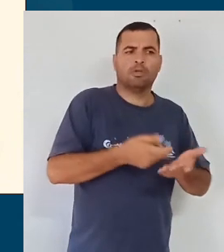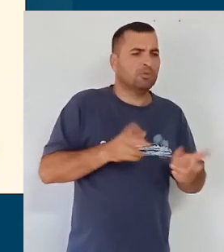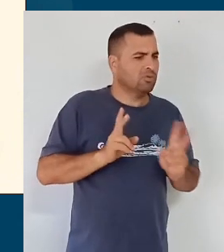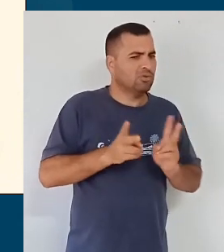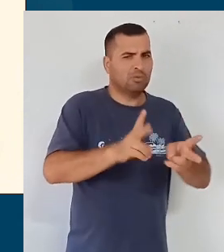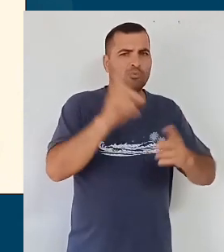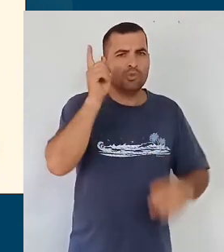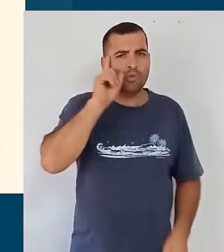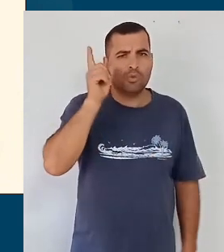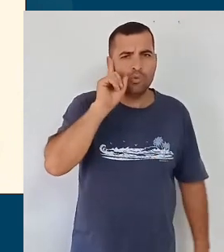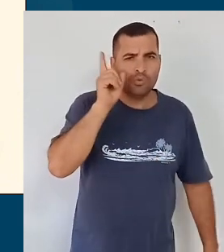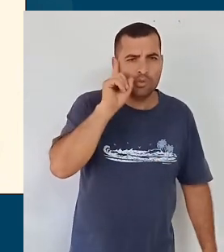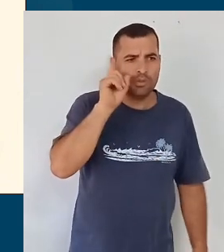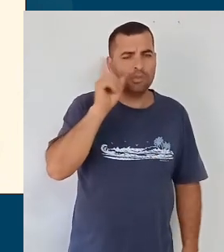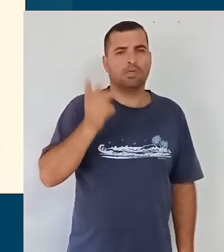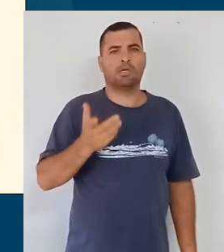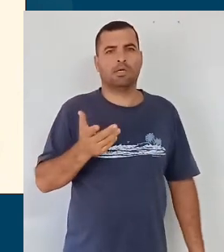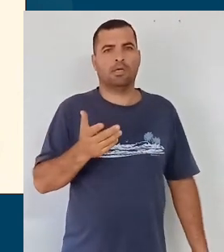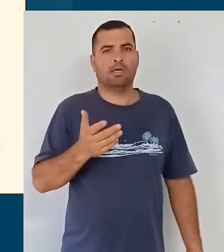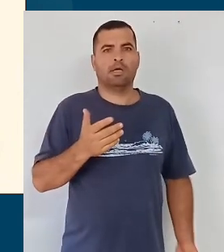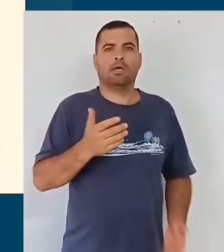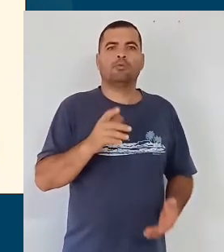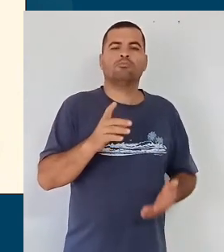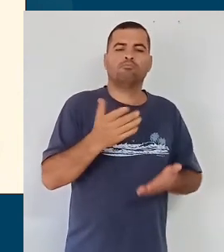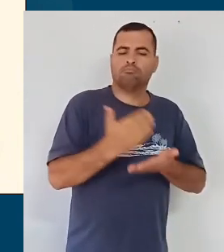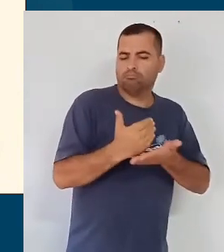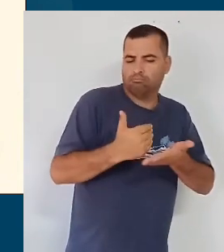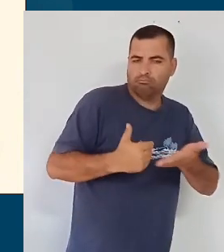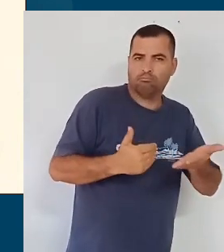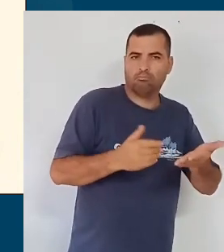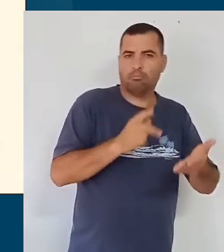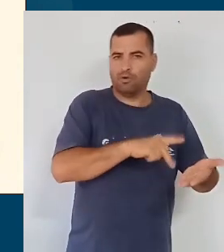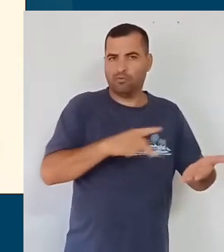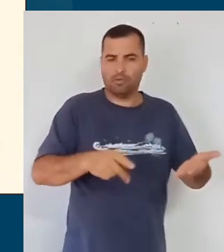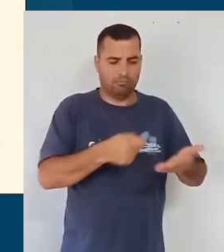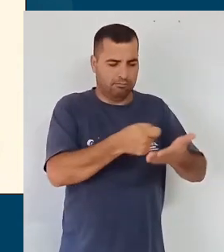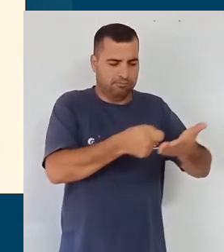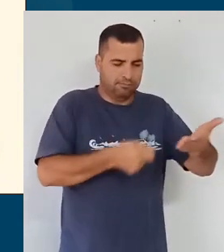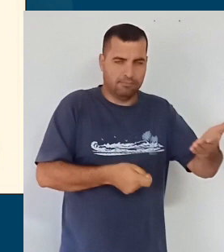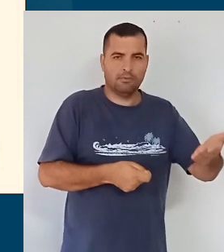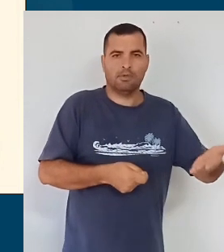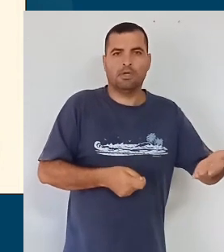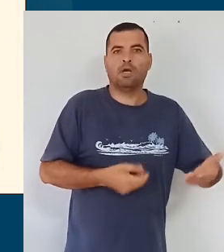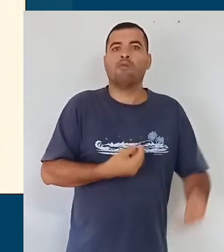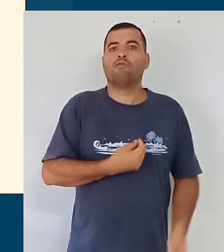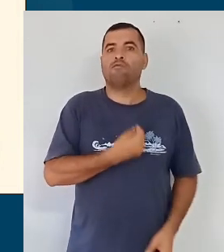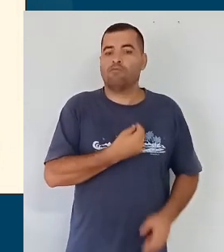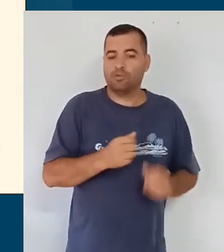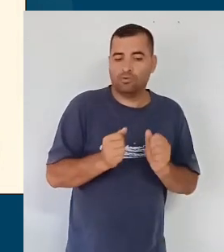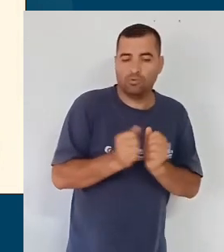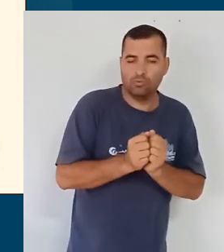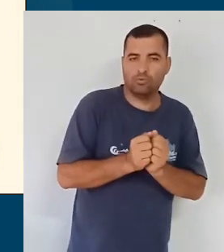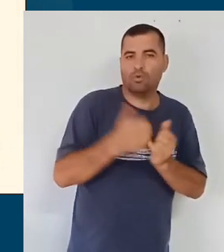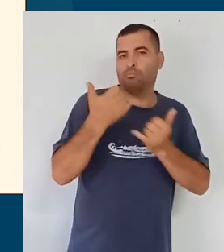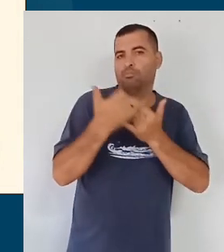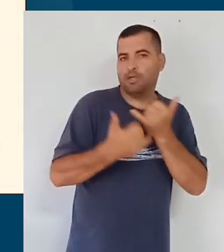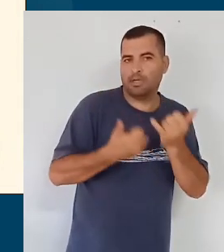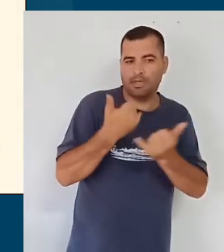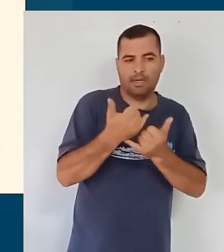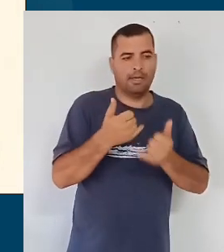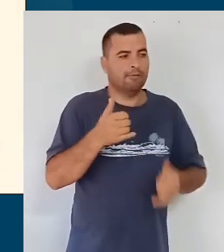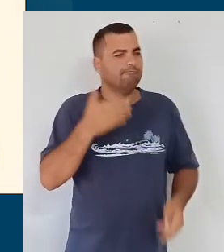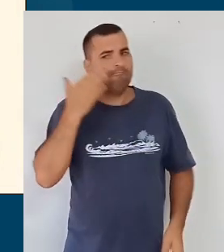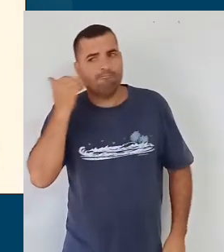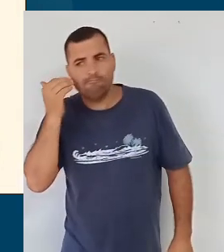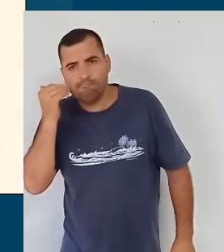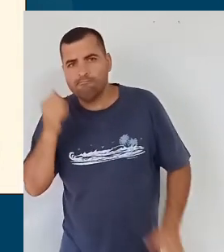dias, no planejamento diário do professor. E esses direitos são o conviver, o brincar, o participar, o explorar,